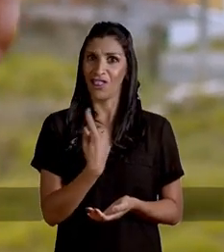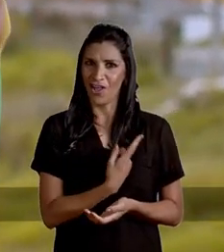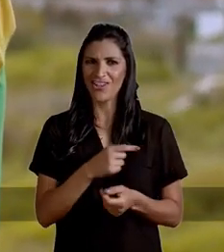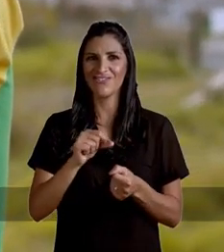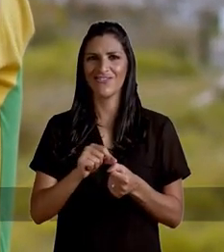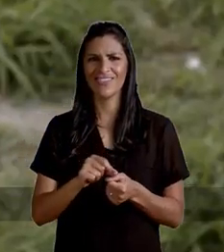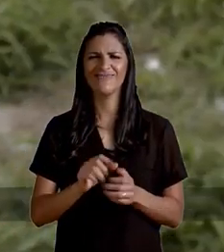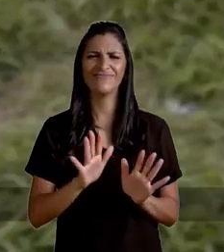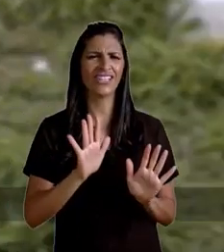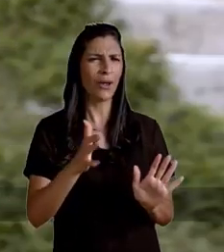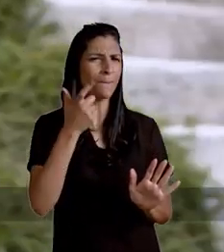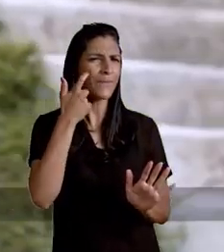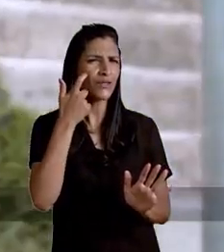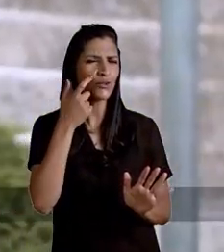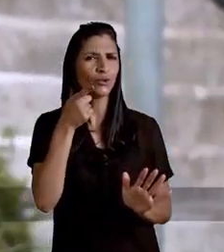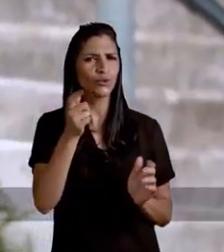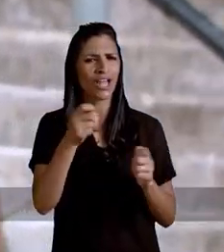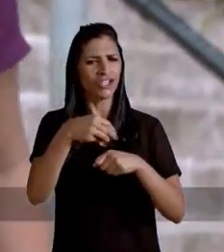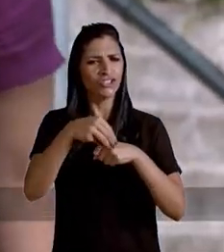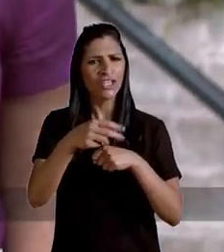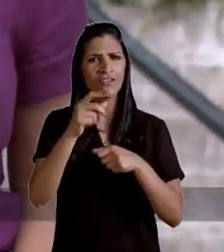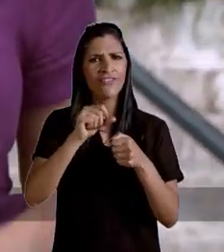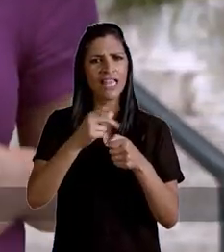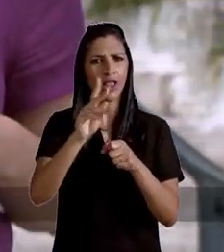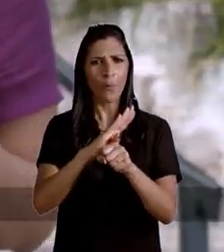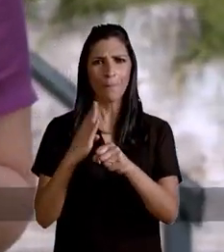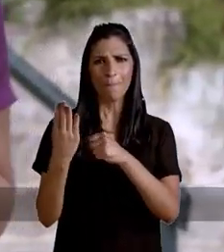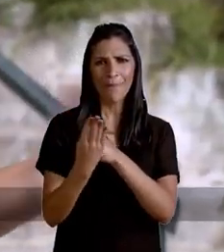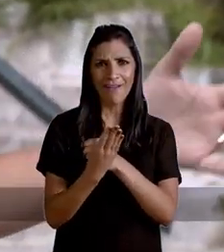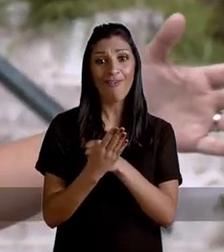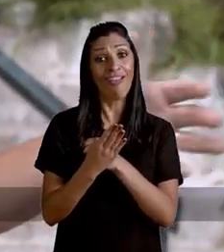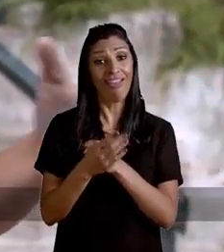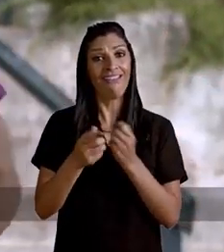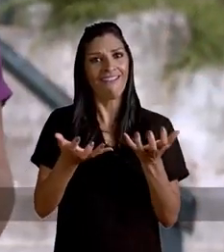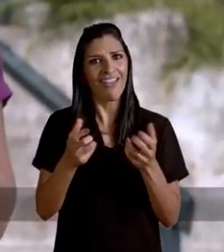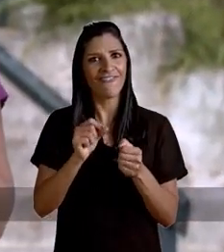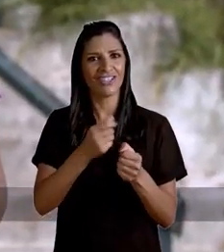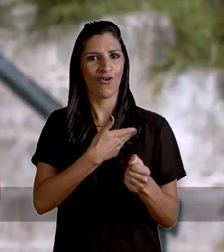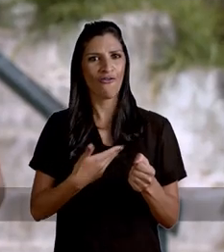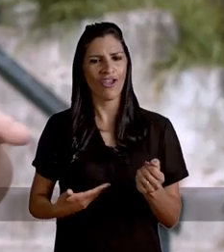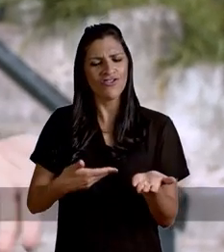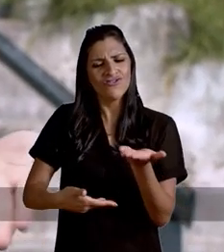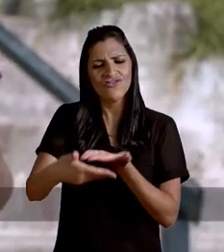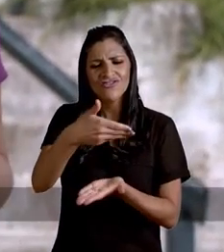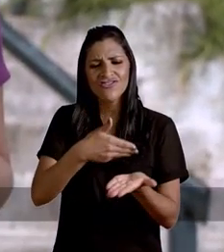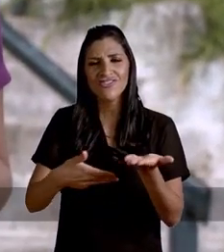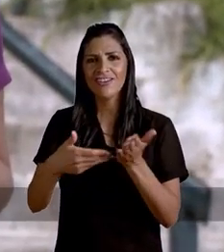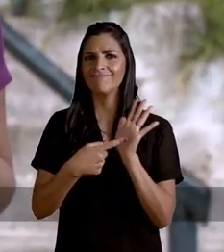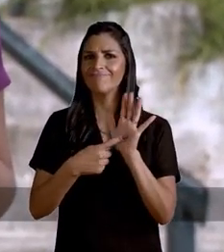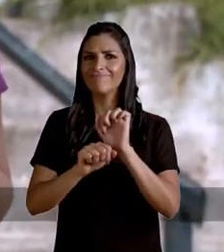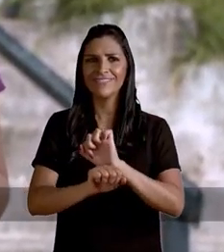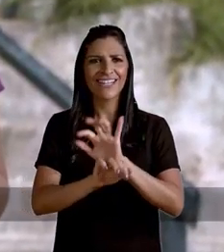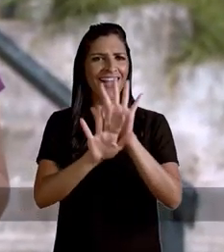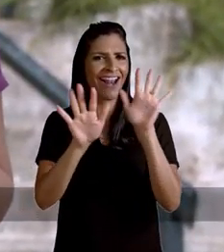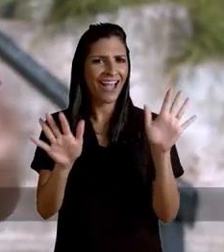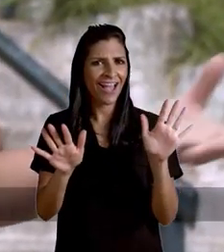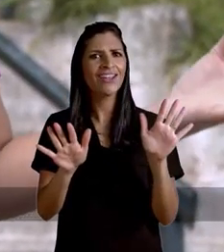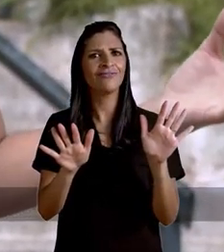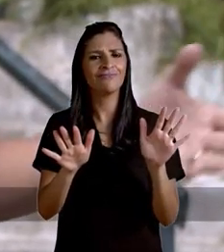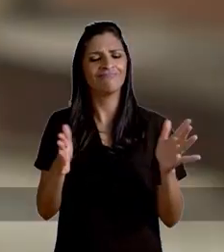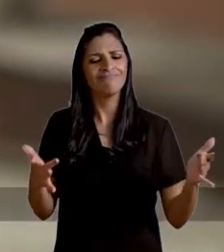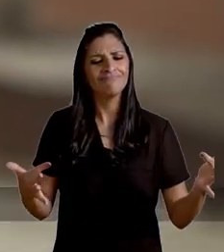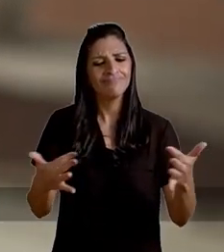Foi a gente que fez. Já pensou em poder dizer o que fazer no teu bairro? É assim que queremos governar, com diálogo e transparência.